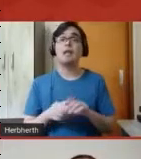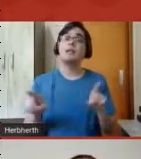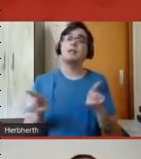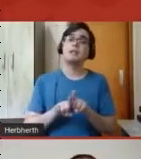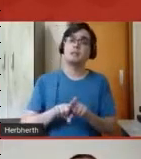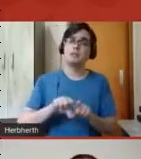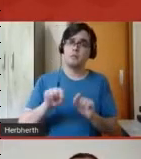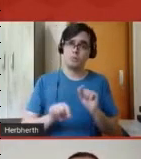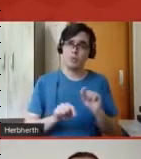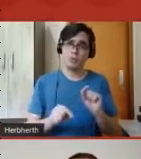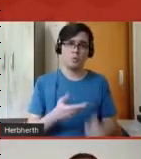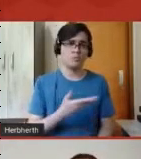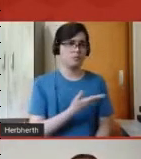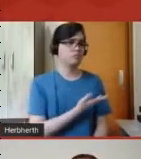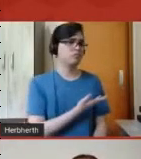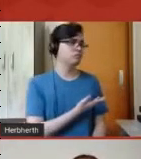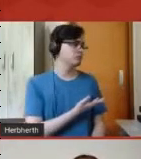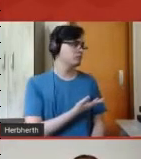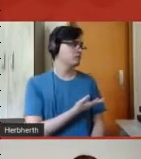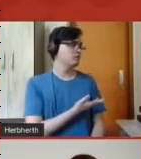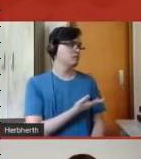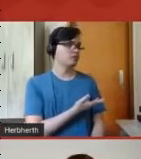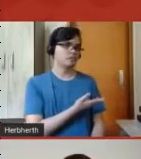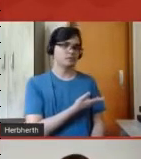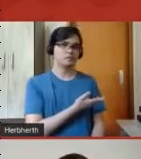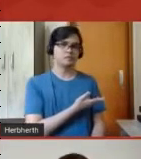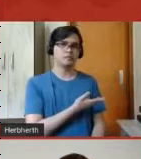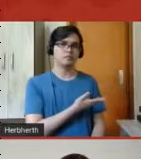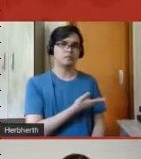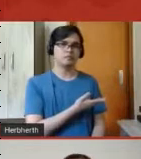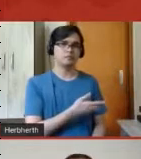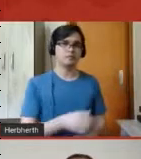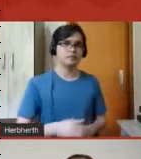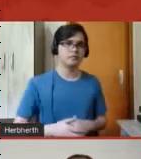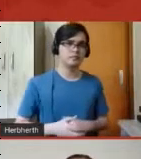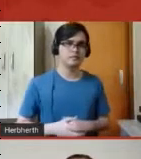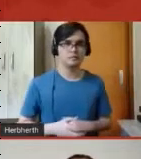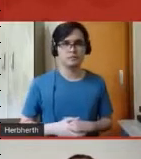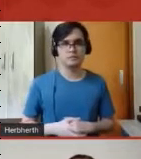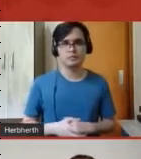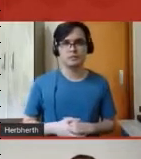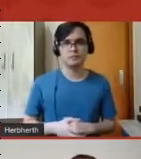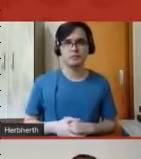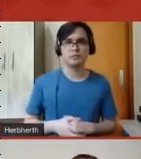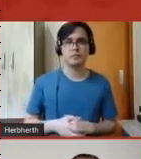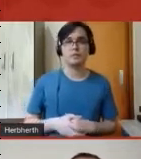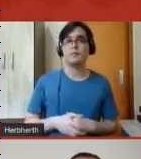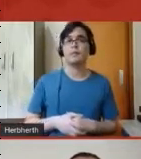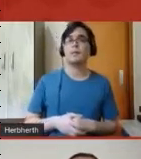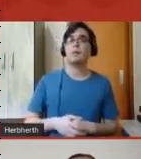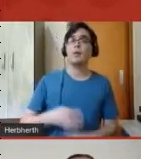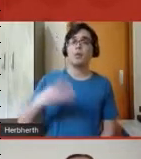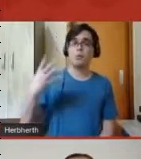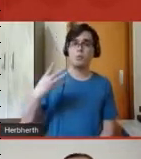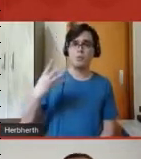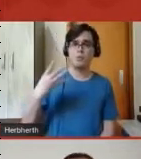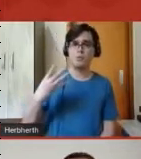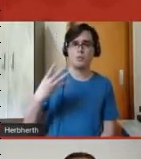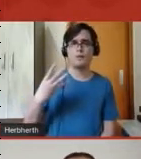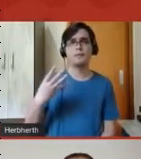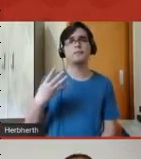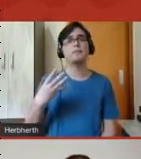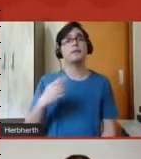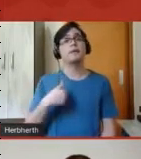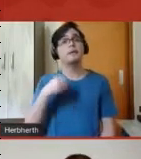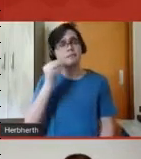momentos de avaliação, aumentar esses momentos de avaliação, nós também buscamos diversificar